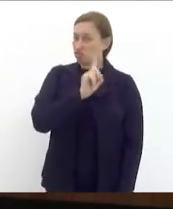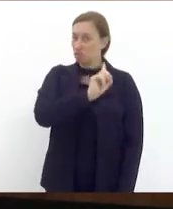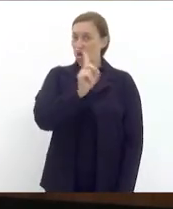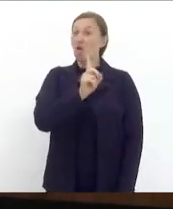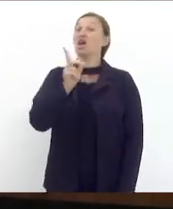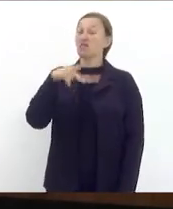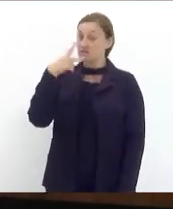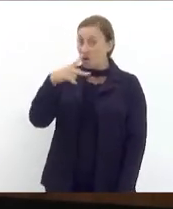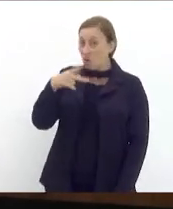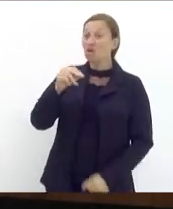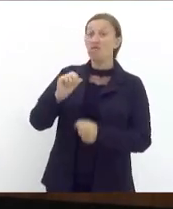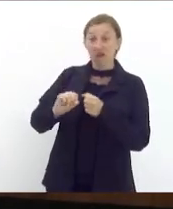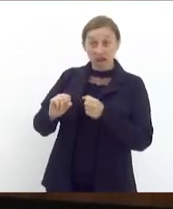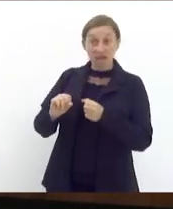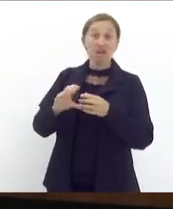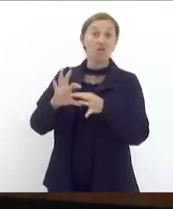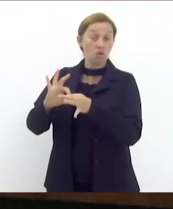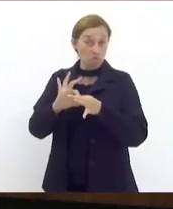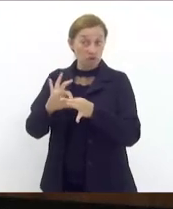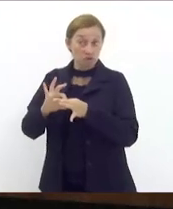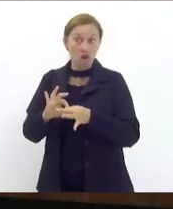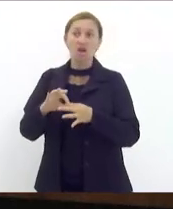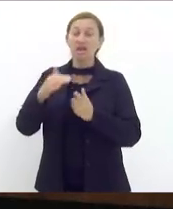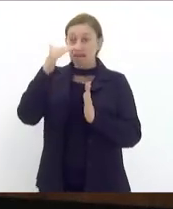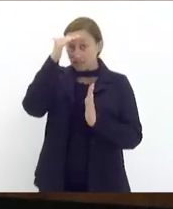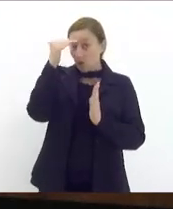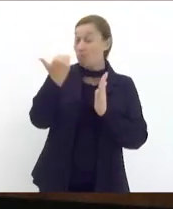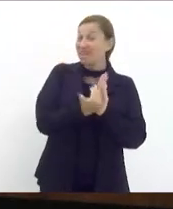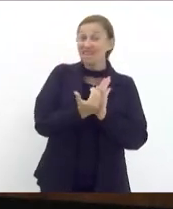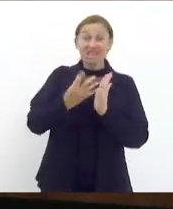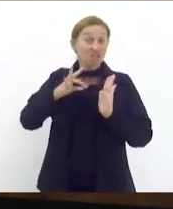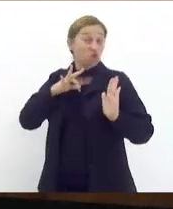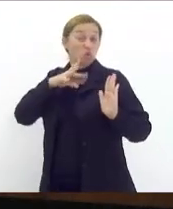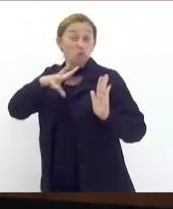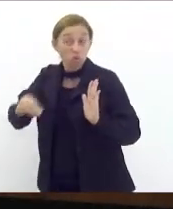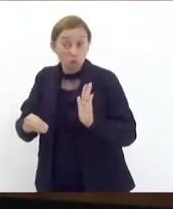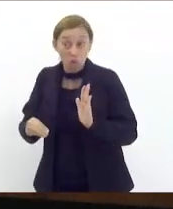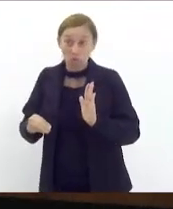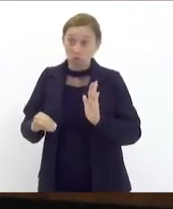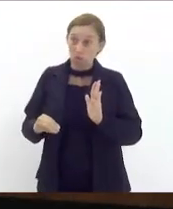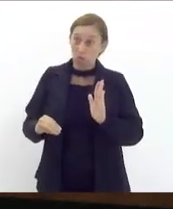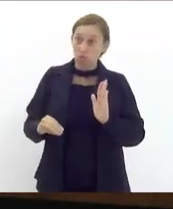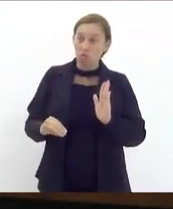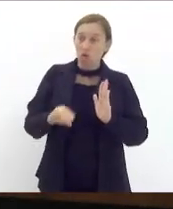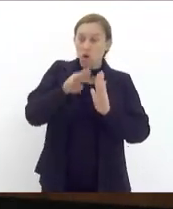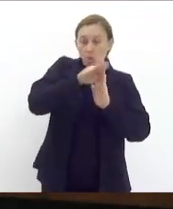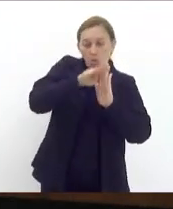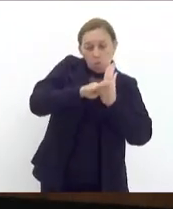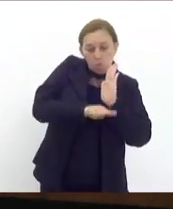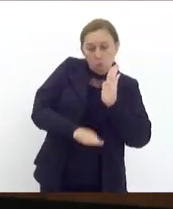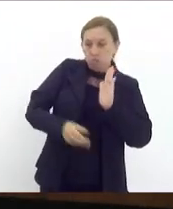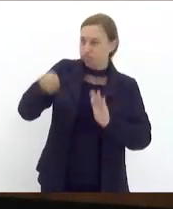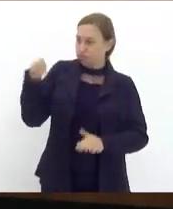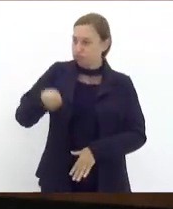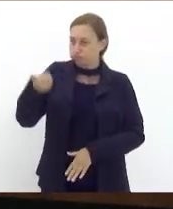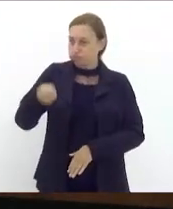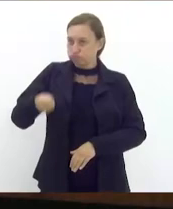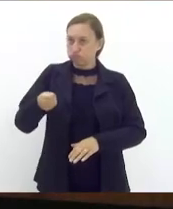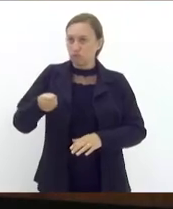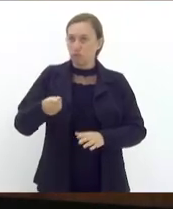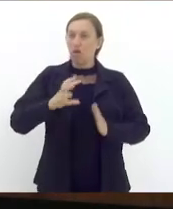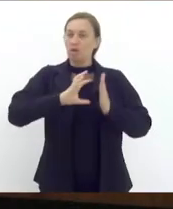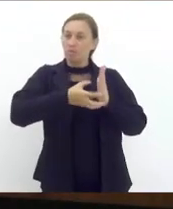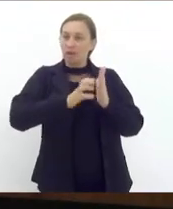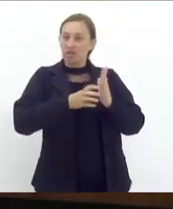que faria isso e está cumprindo a risca a agenda ditatorial do partido dos